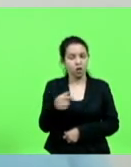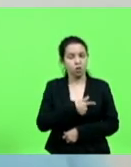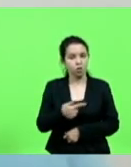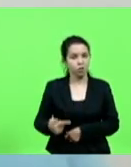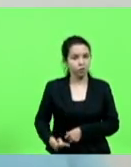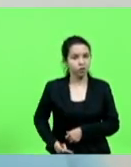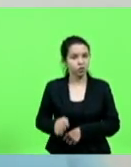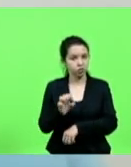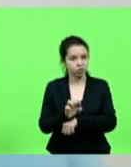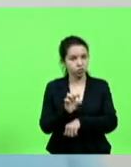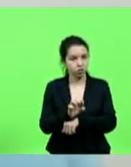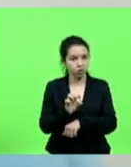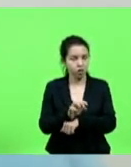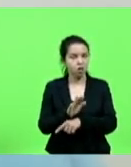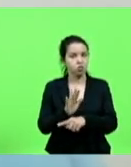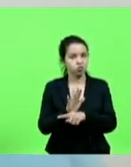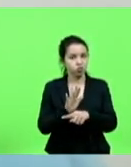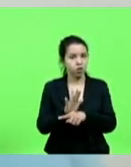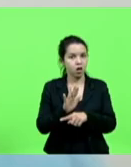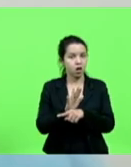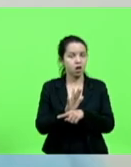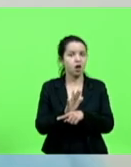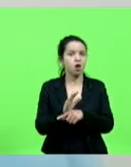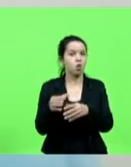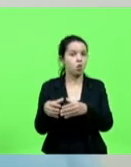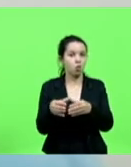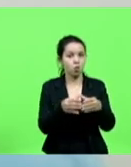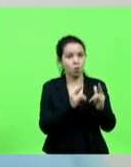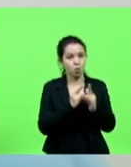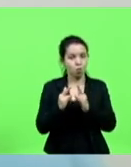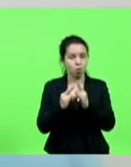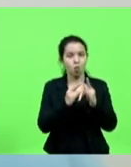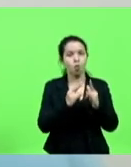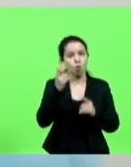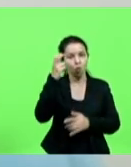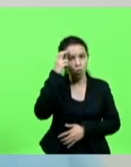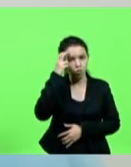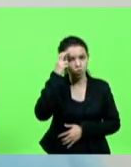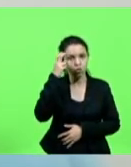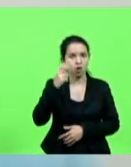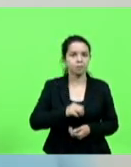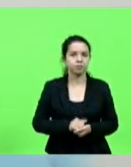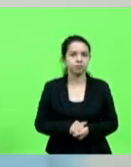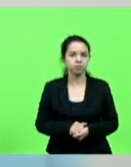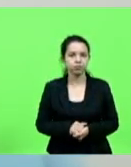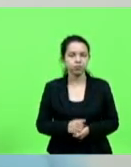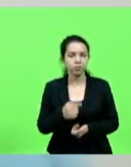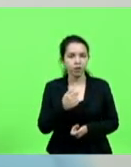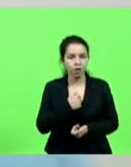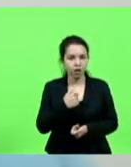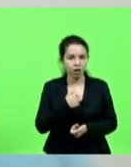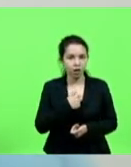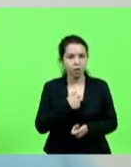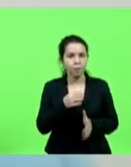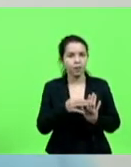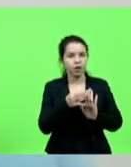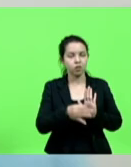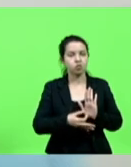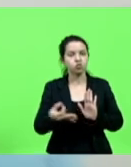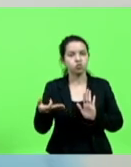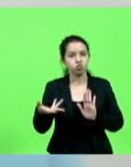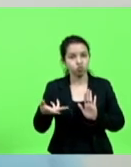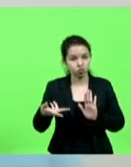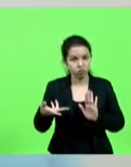entidades culturais. O meu parecer aqui é pelo diligenciamento ao Conselho Estadual de Cultura. Só peço